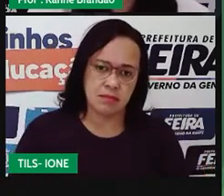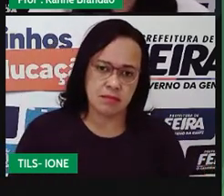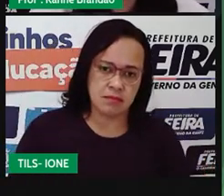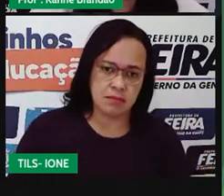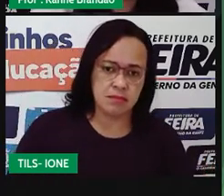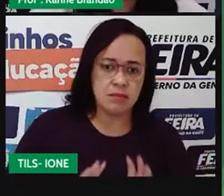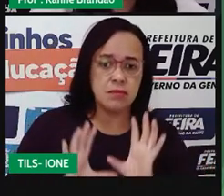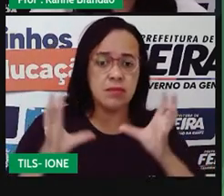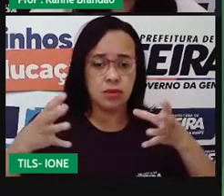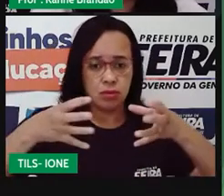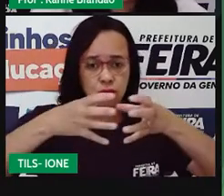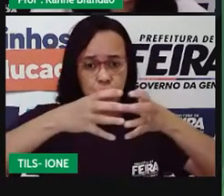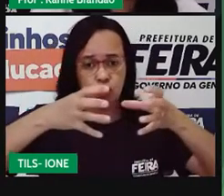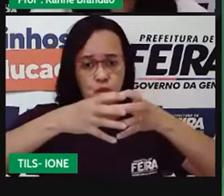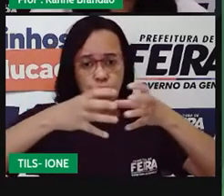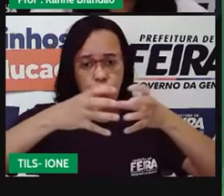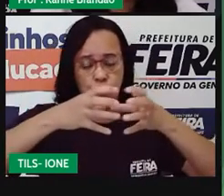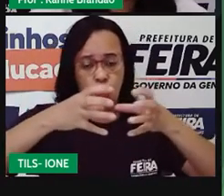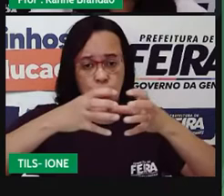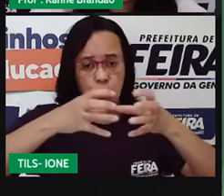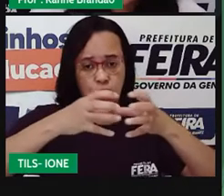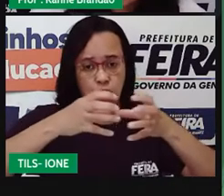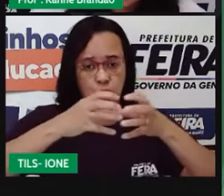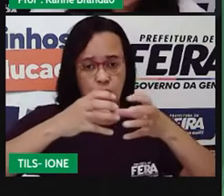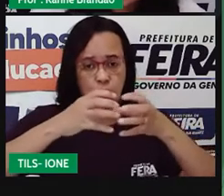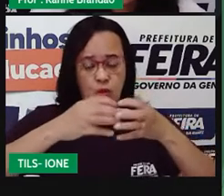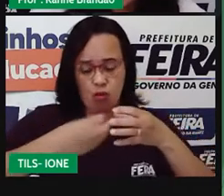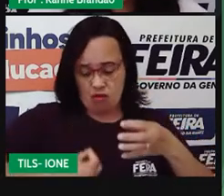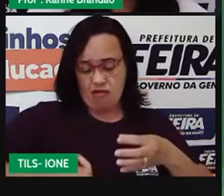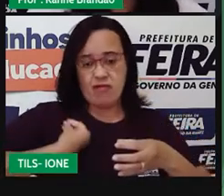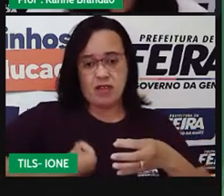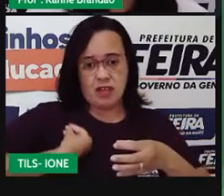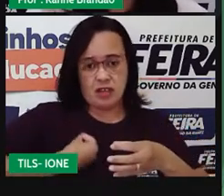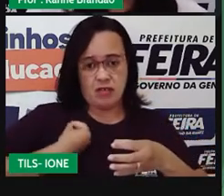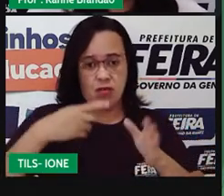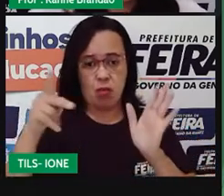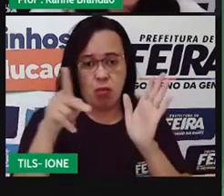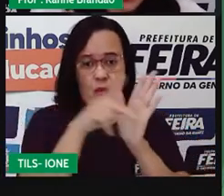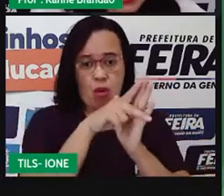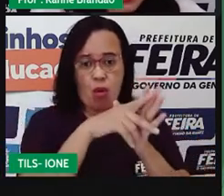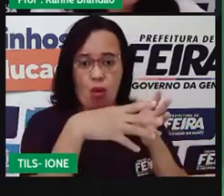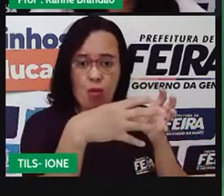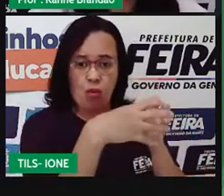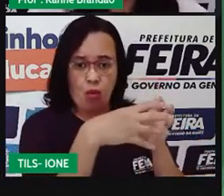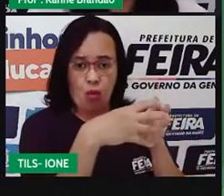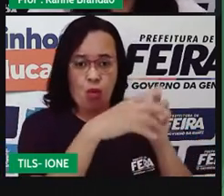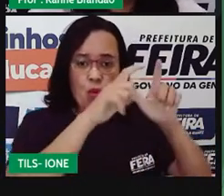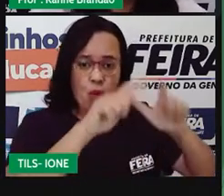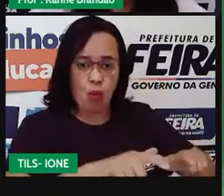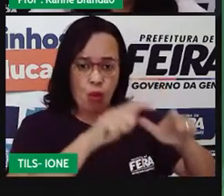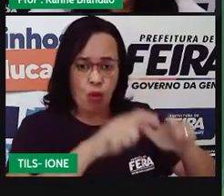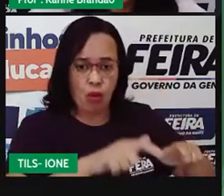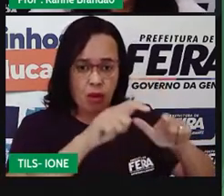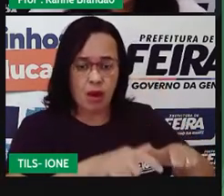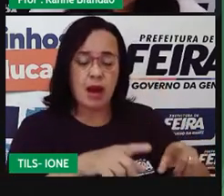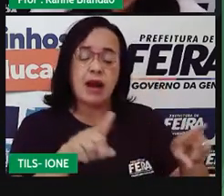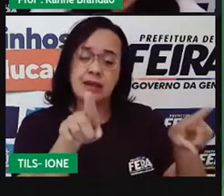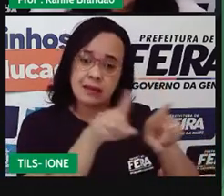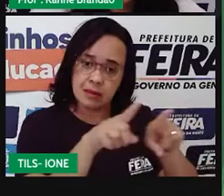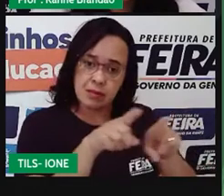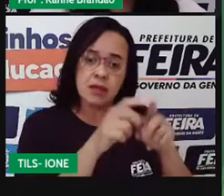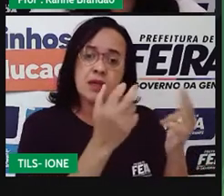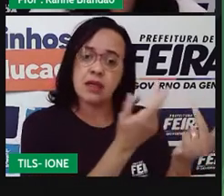conjunto de seres vivos da mesma espécie, que estão no mesmo local, ao mesmo tempo,